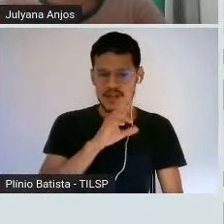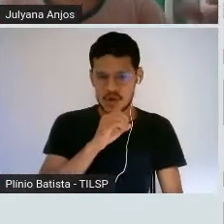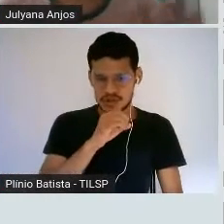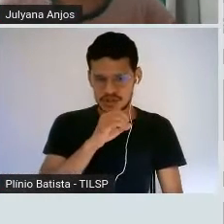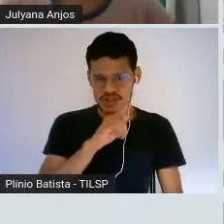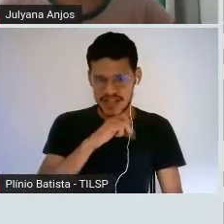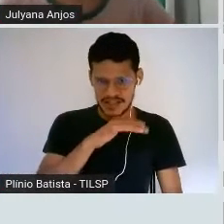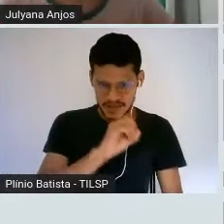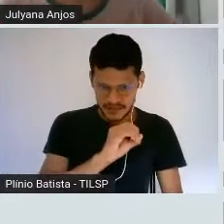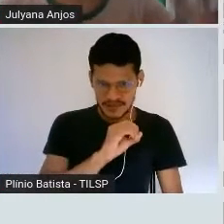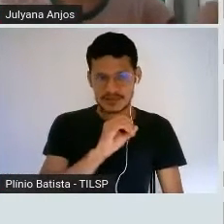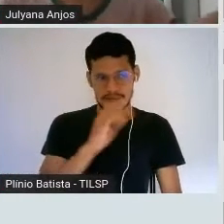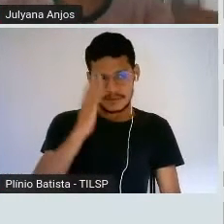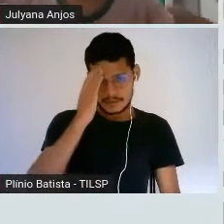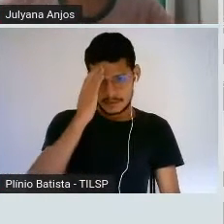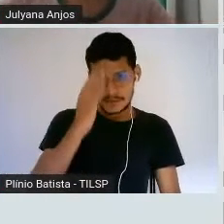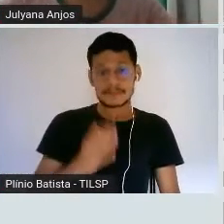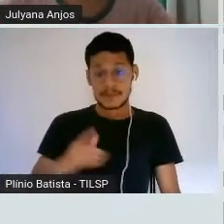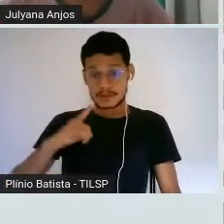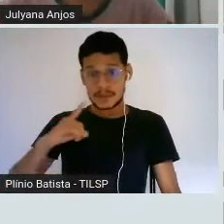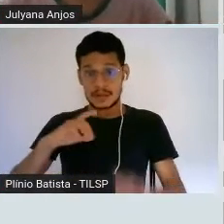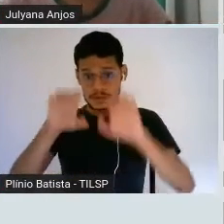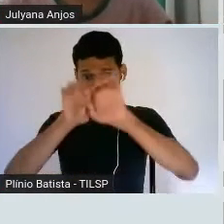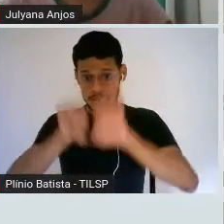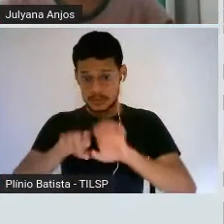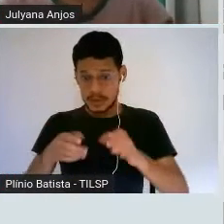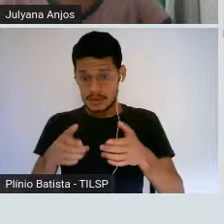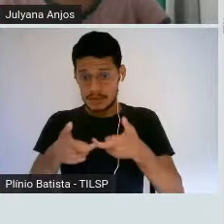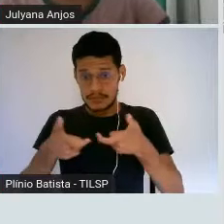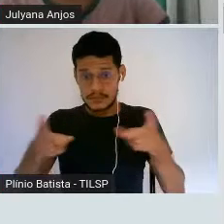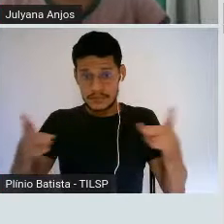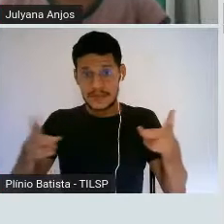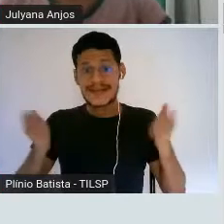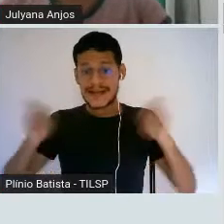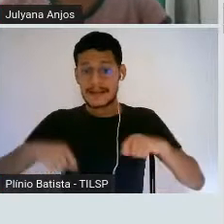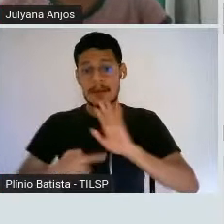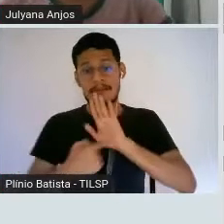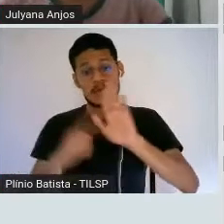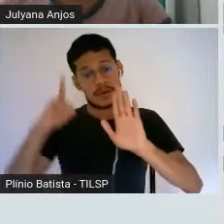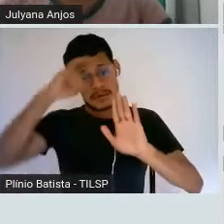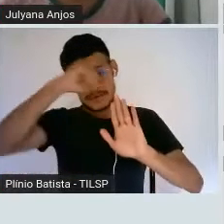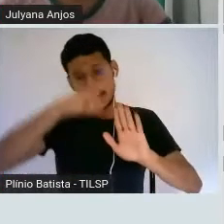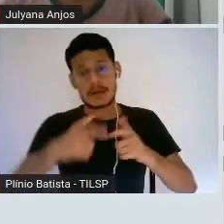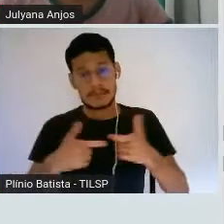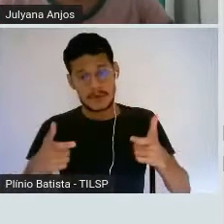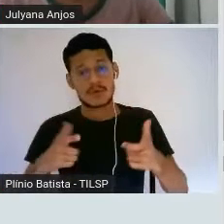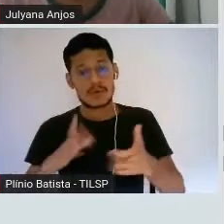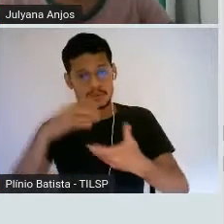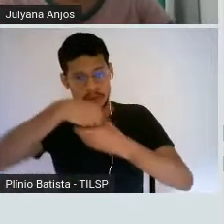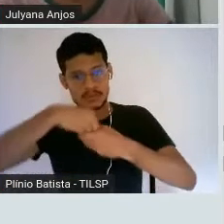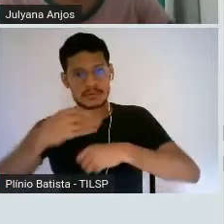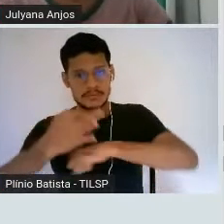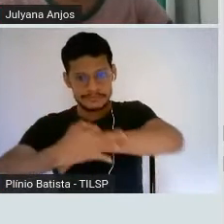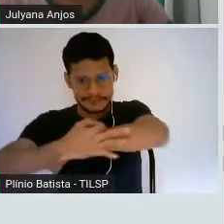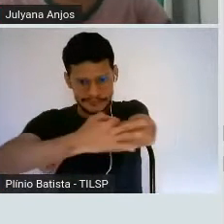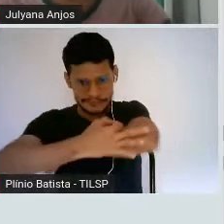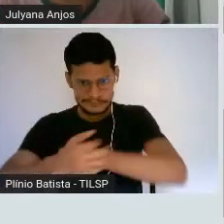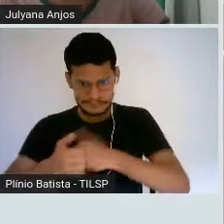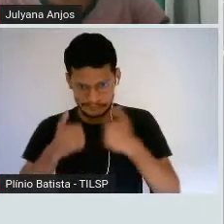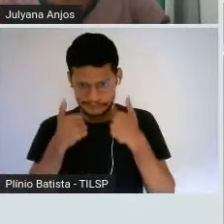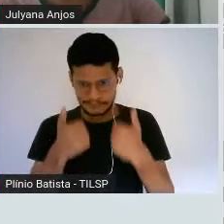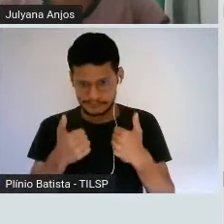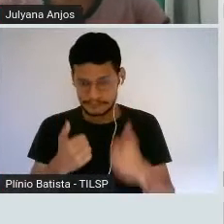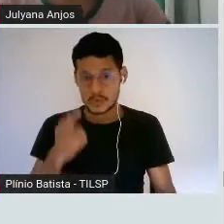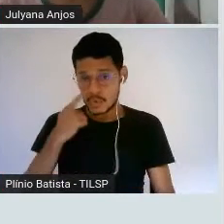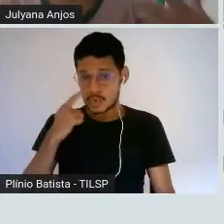estrutura linear e muito longa, que deixa, dá uma complexidade maior para essa minha molécula, ok? Só que o que é que acontece? O